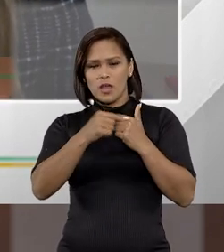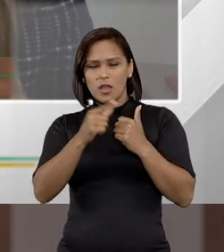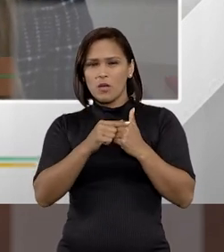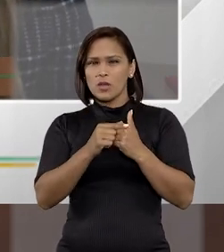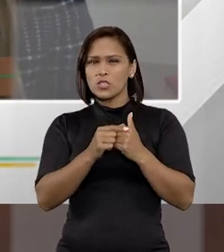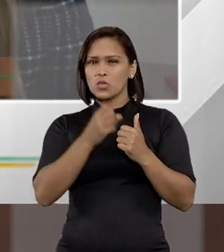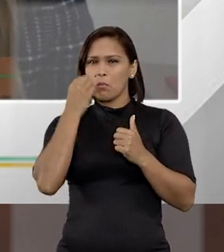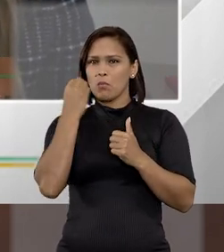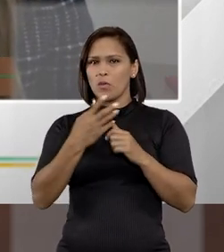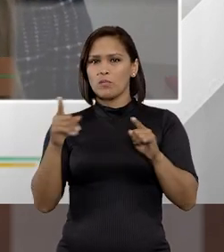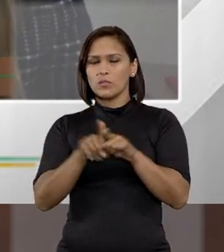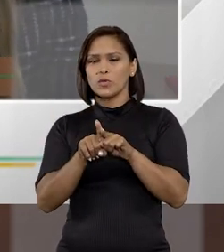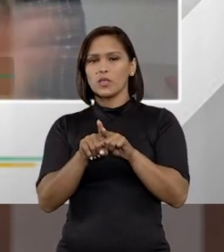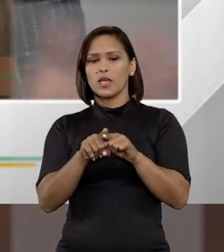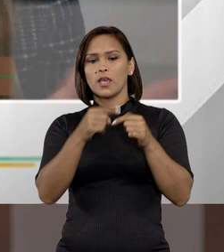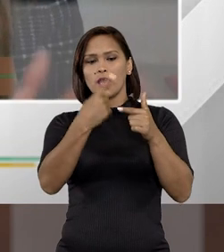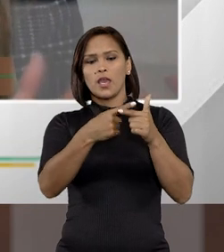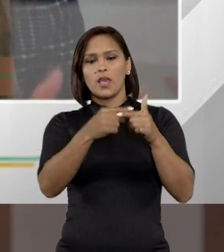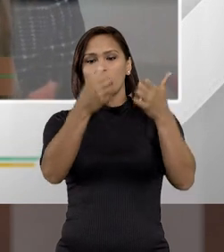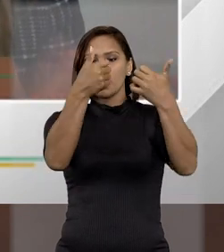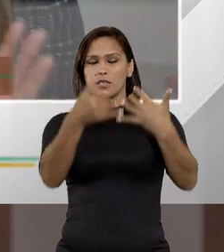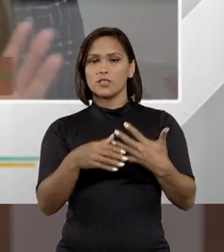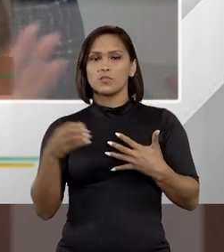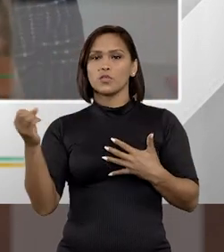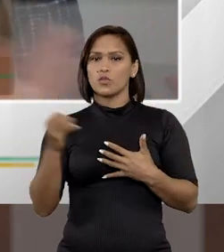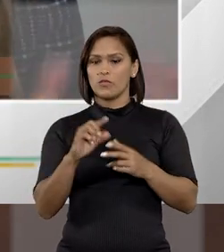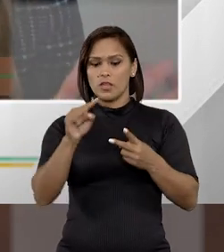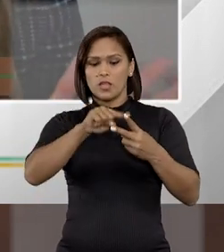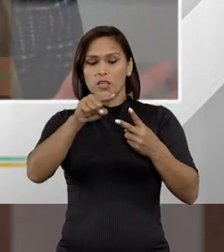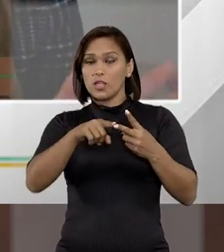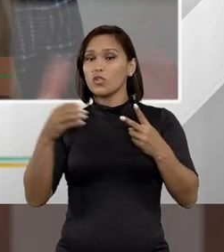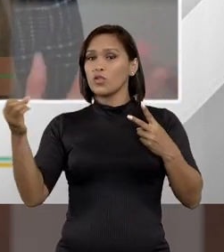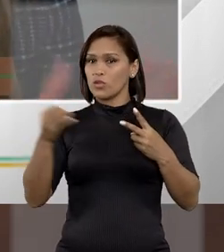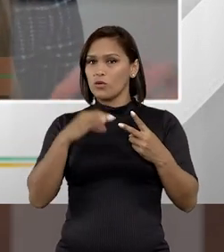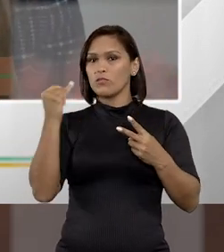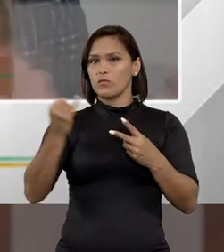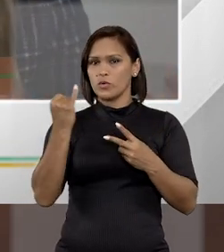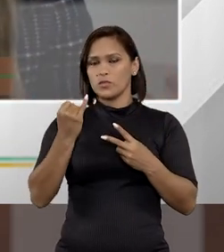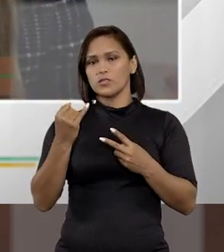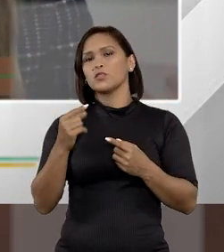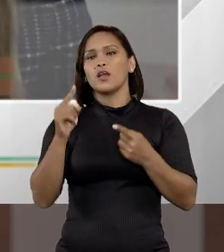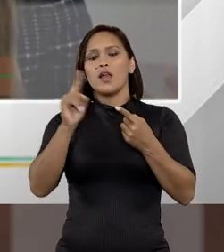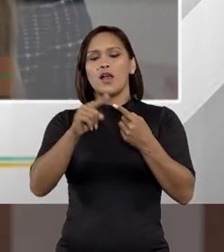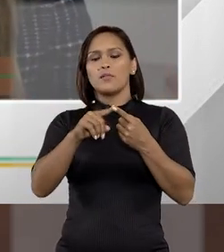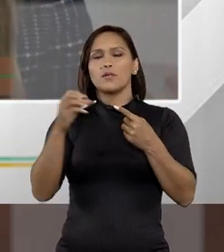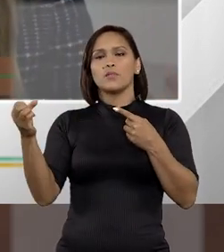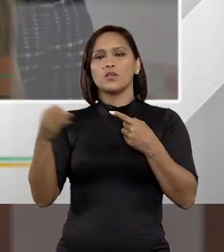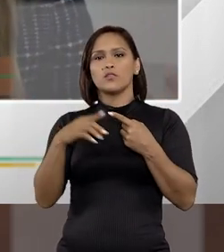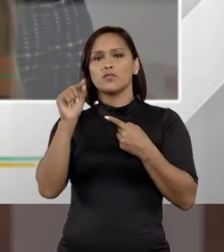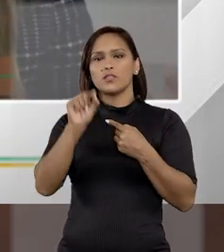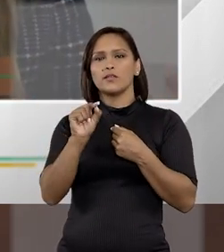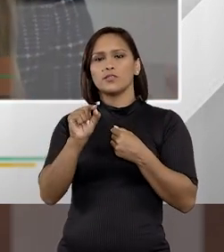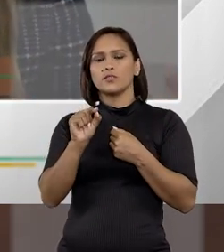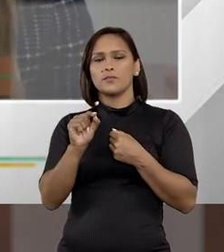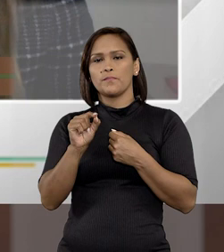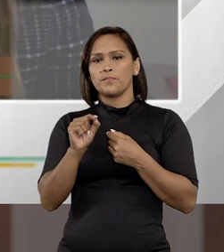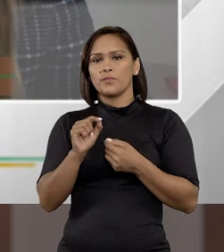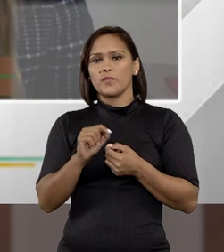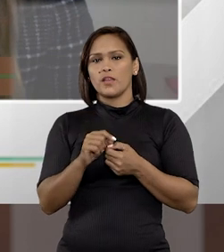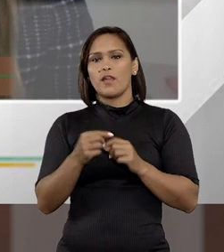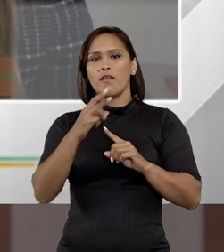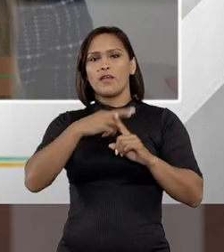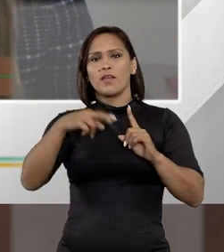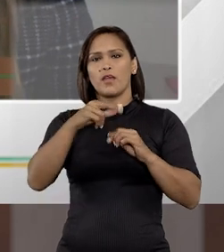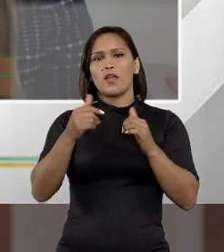é um artigo muito paradigmático, por quê? O ele traz de novidade? Ele tem duas novidades muito importantes. A primeira novidade é aí